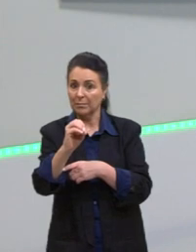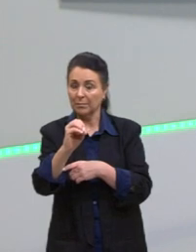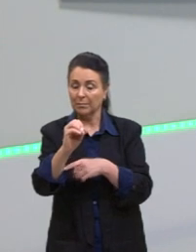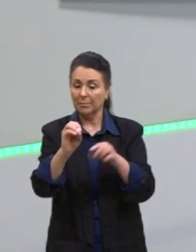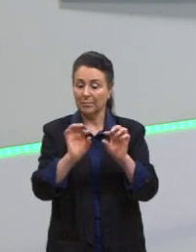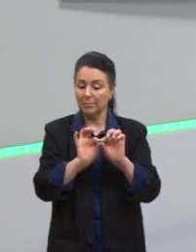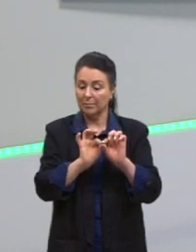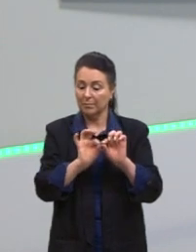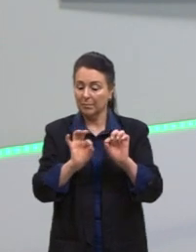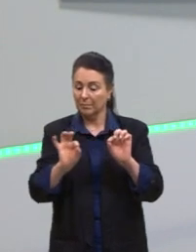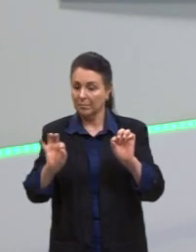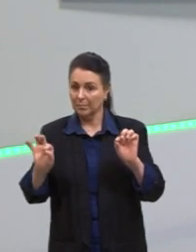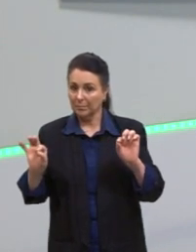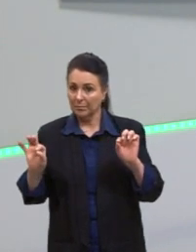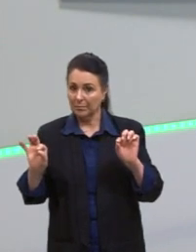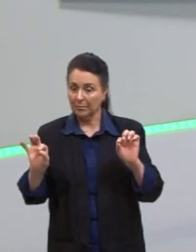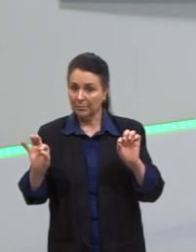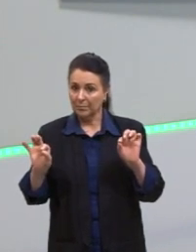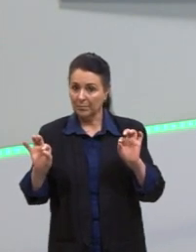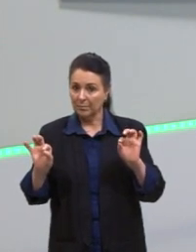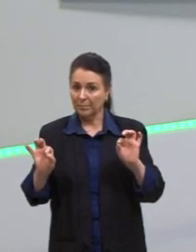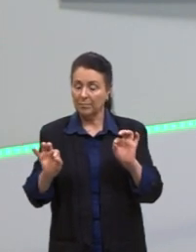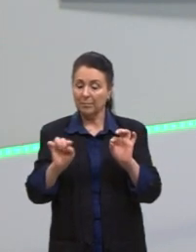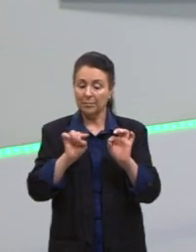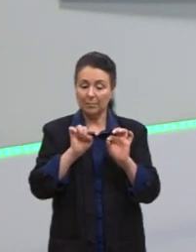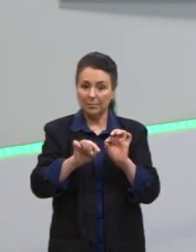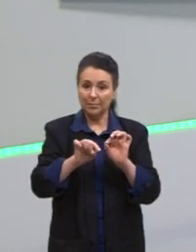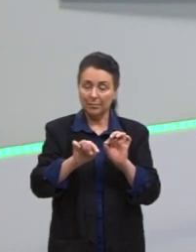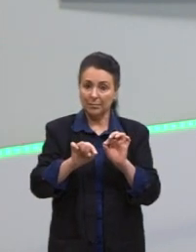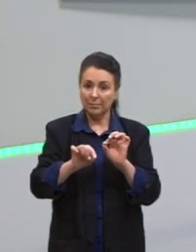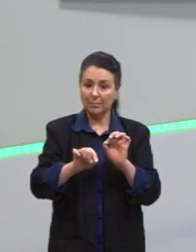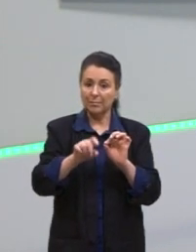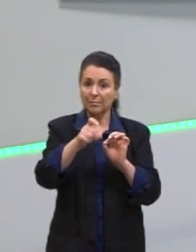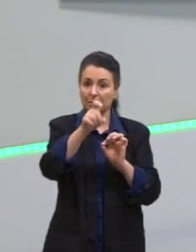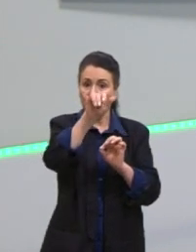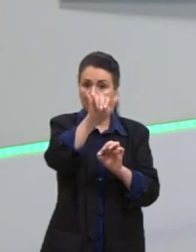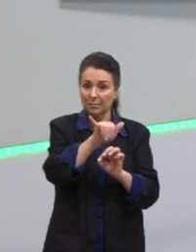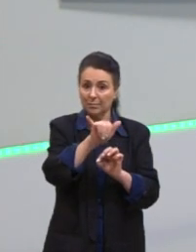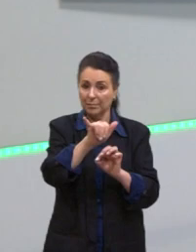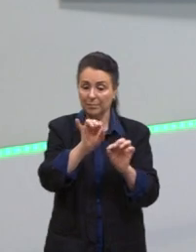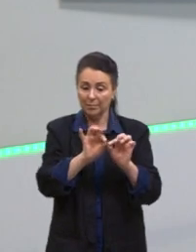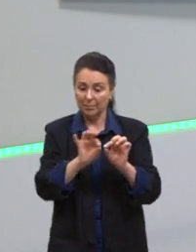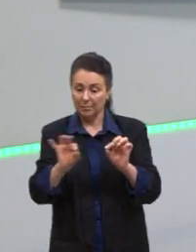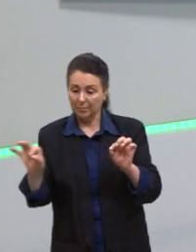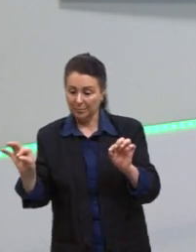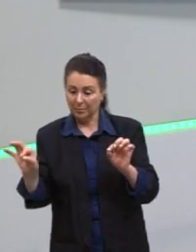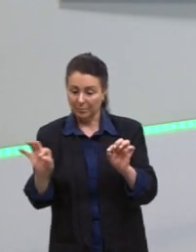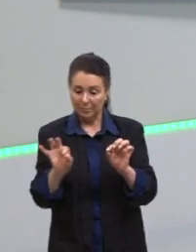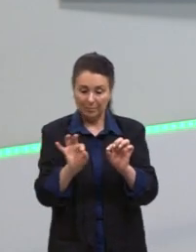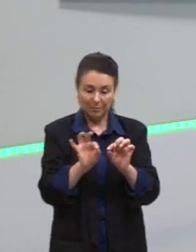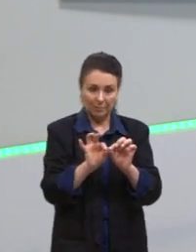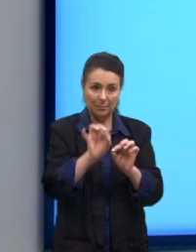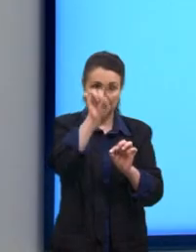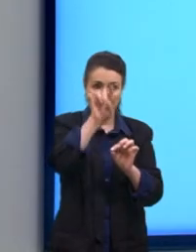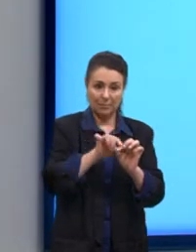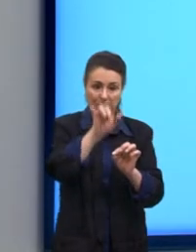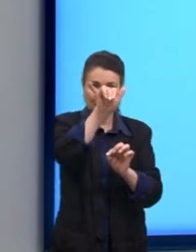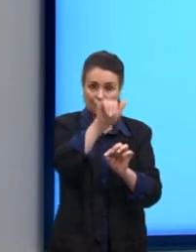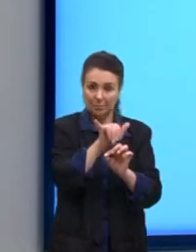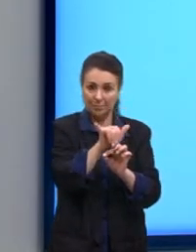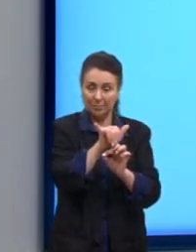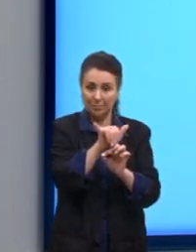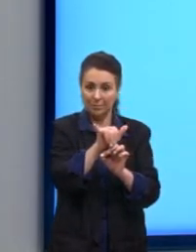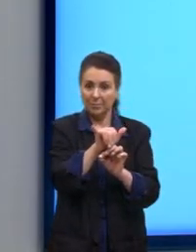reta que passa exatamente pelo eixo Y. E aí, nós vamos ver quantos pontos teriam, né?